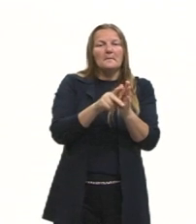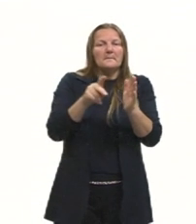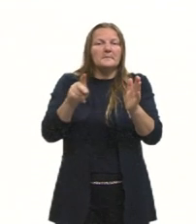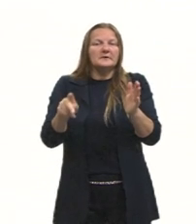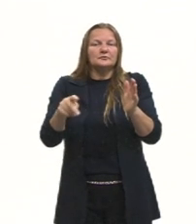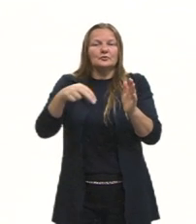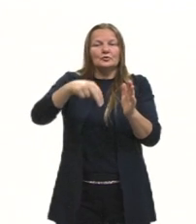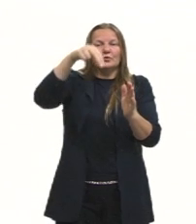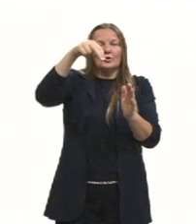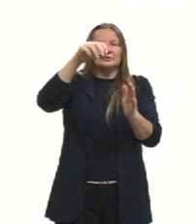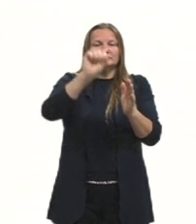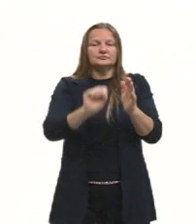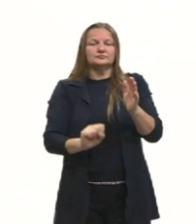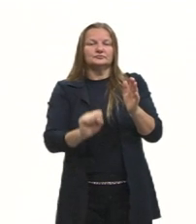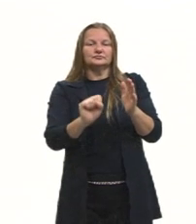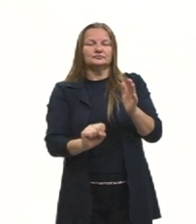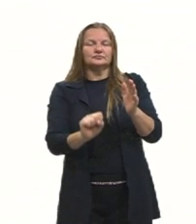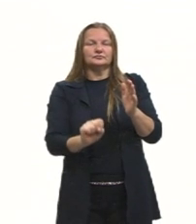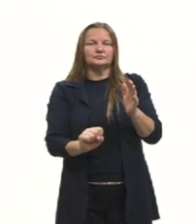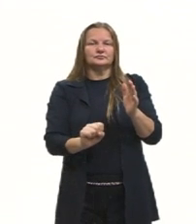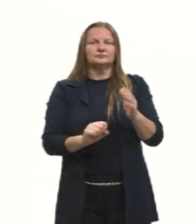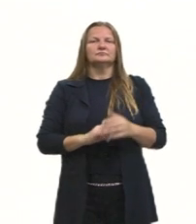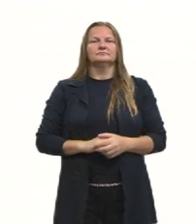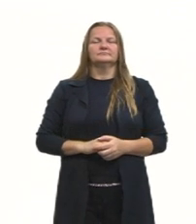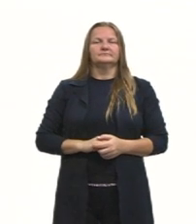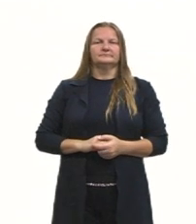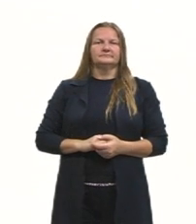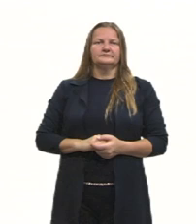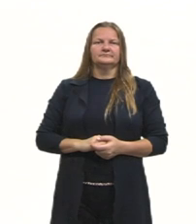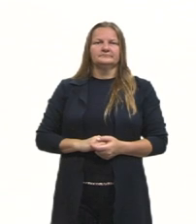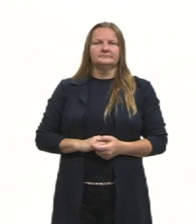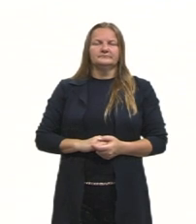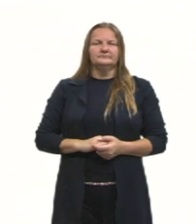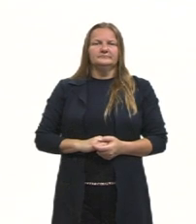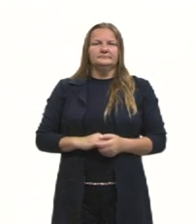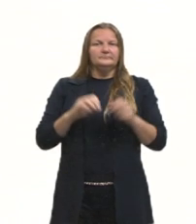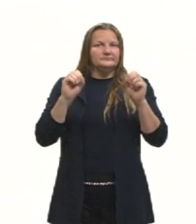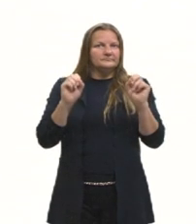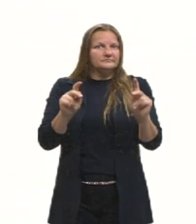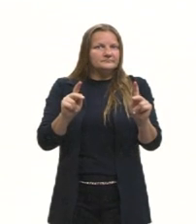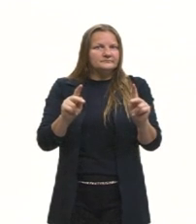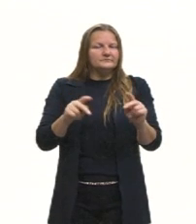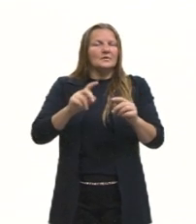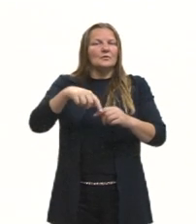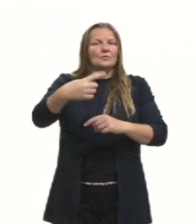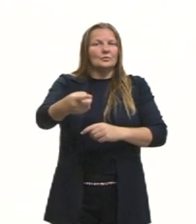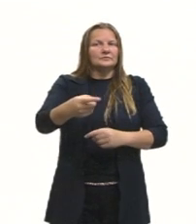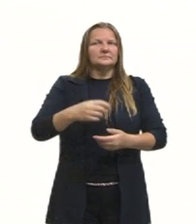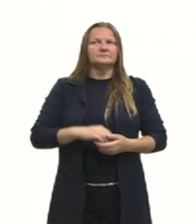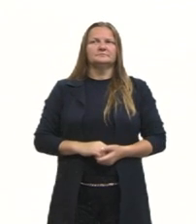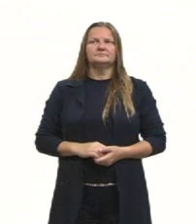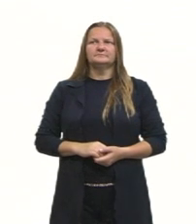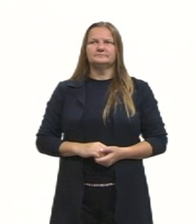norte, qualquer sombra que tiver ao sul vai ser projetada para o sul. Tá, meninos e meninas? Vamos passar mais uma aqui?